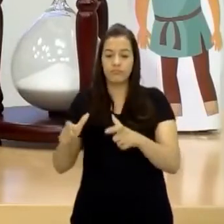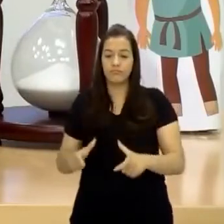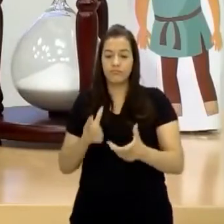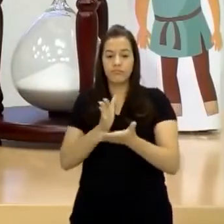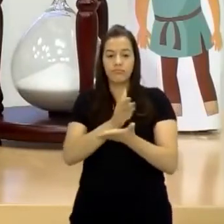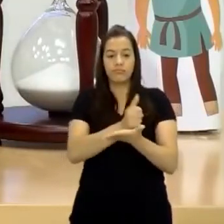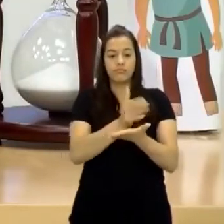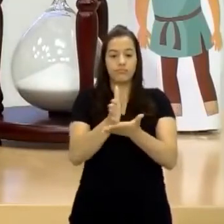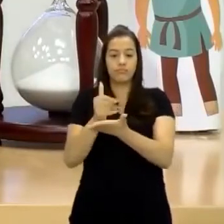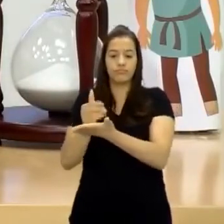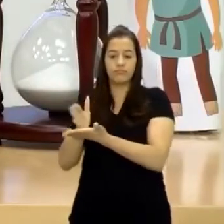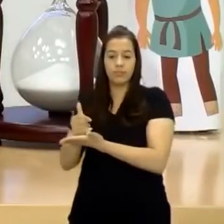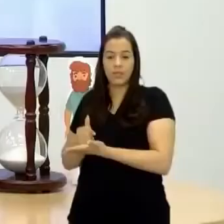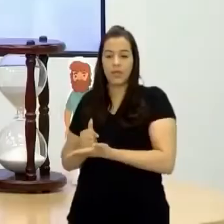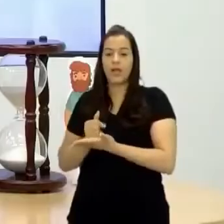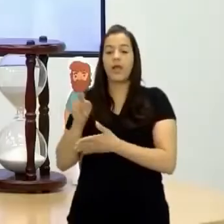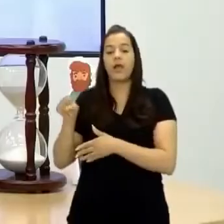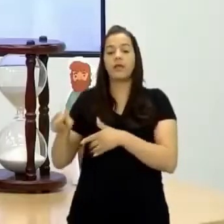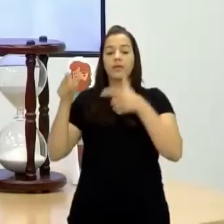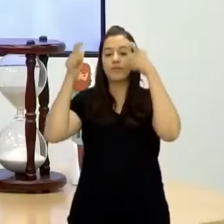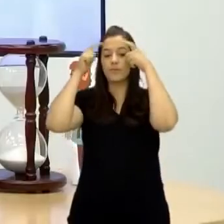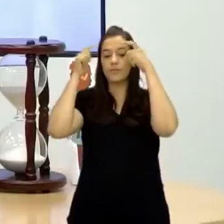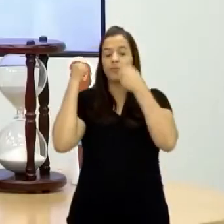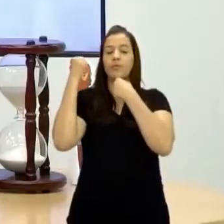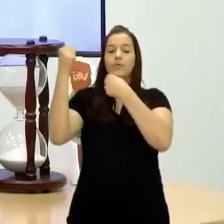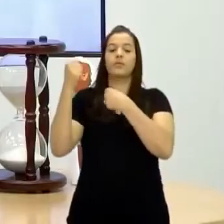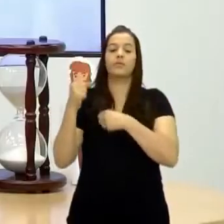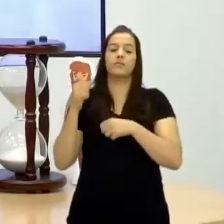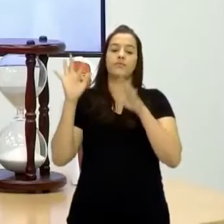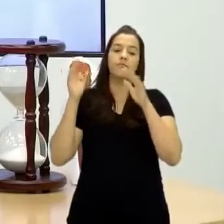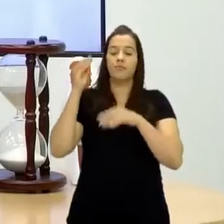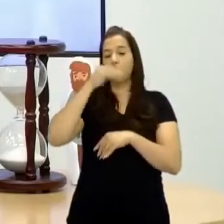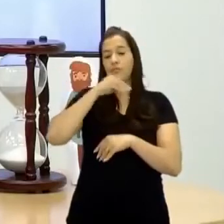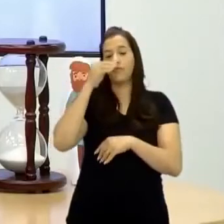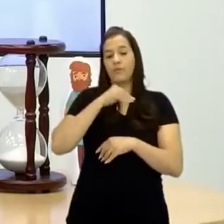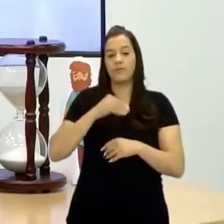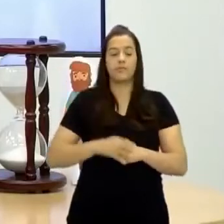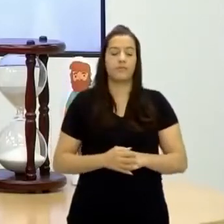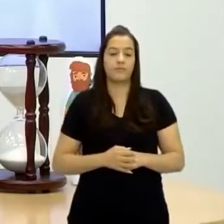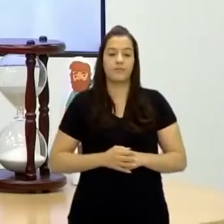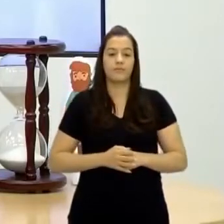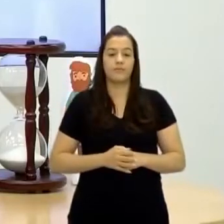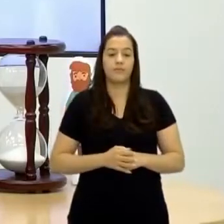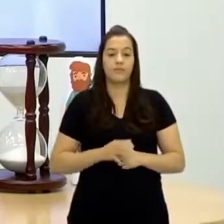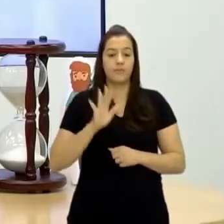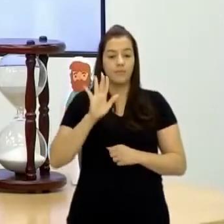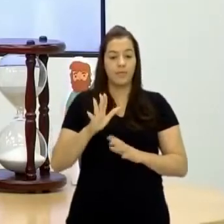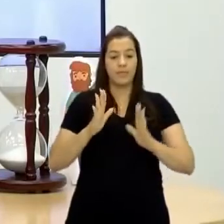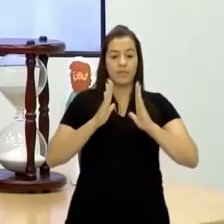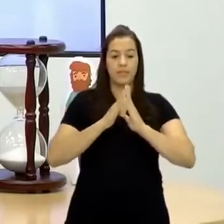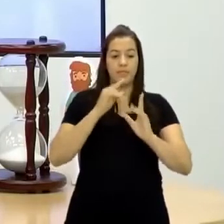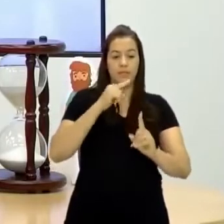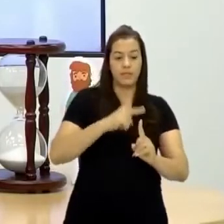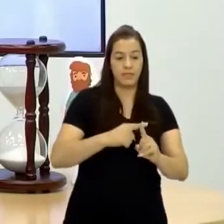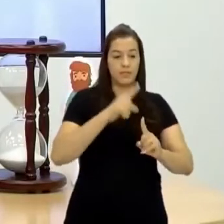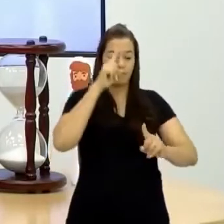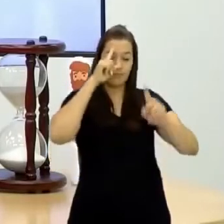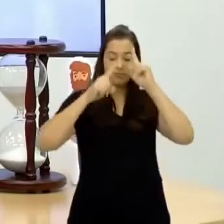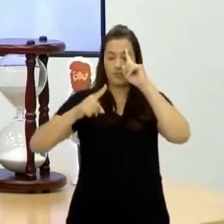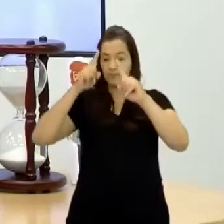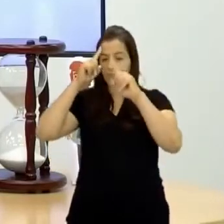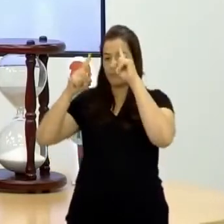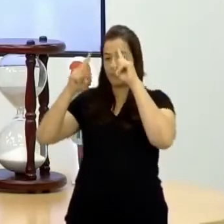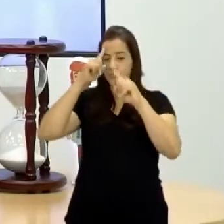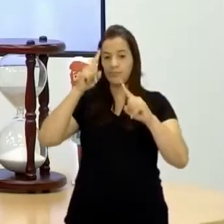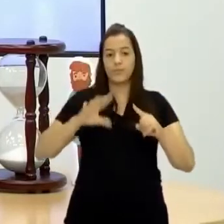feudos. Então, isso enfraqueceu o poder do rei, certo? E a igreja está ali, né? Fazendo a manutenção